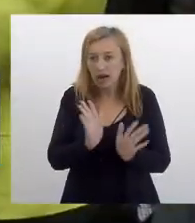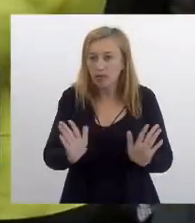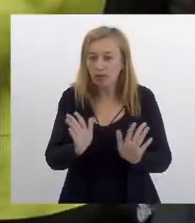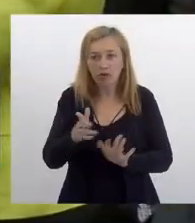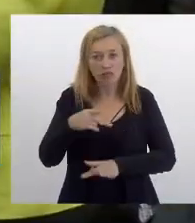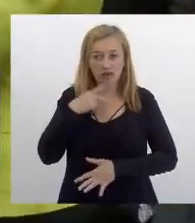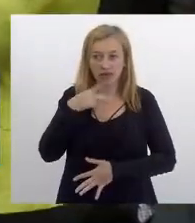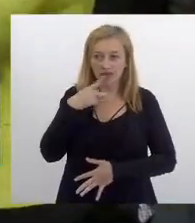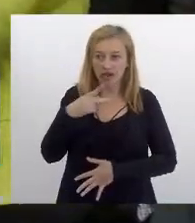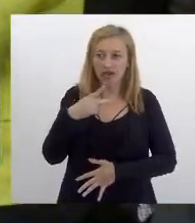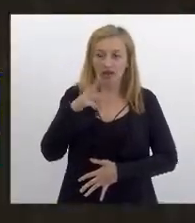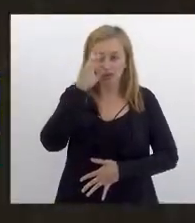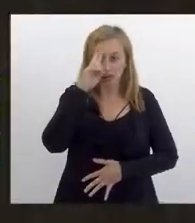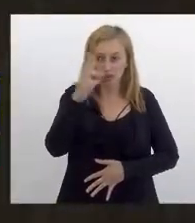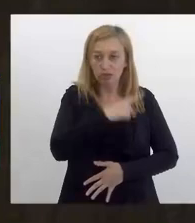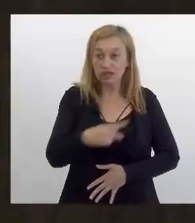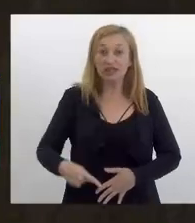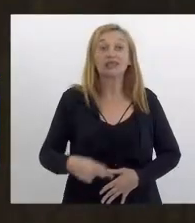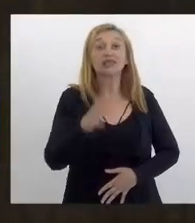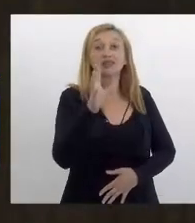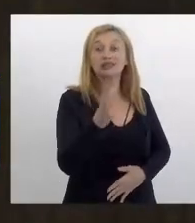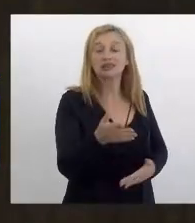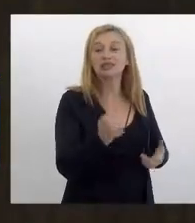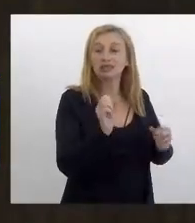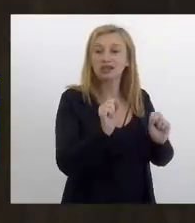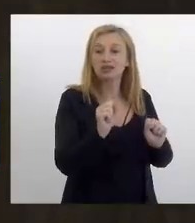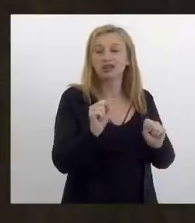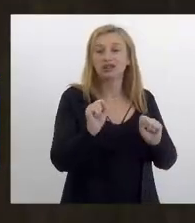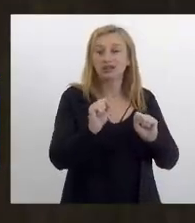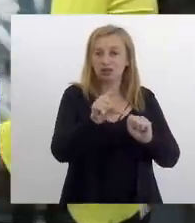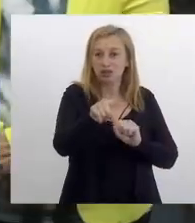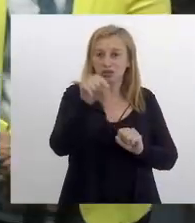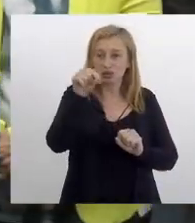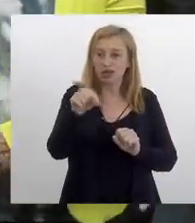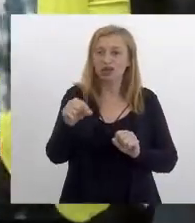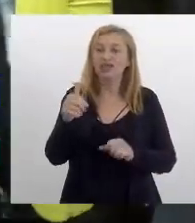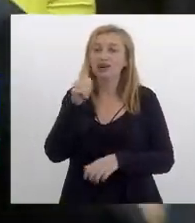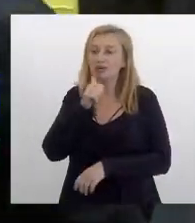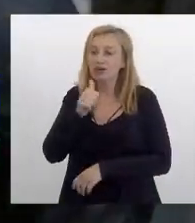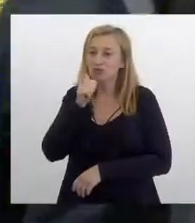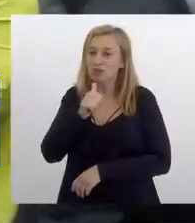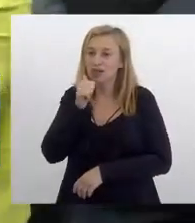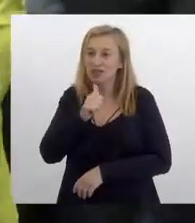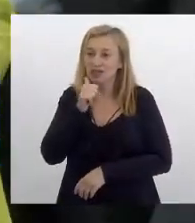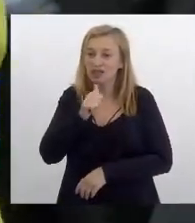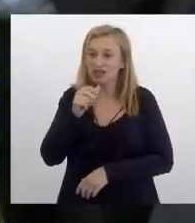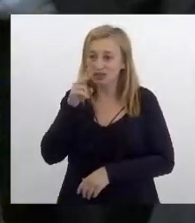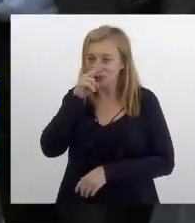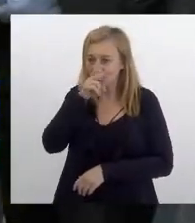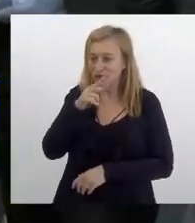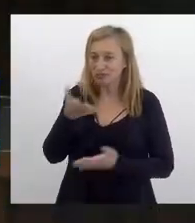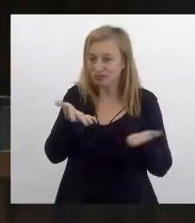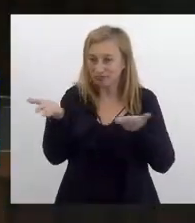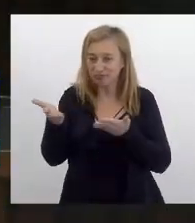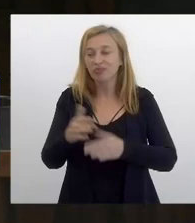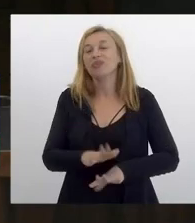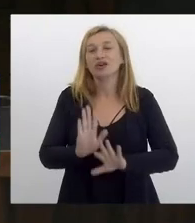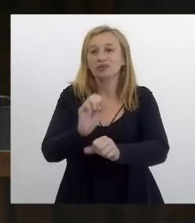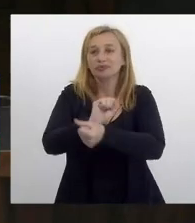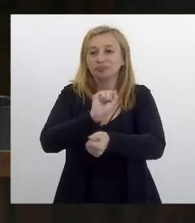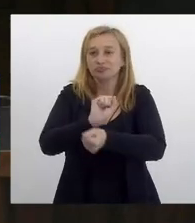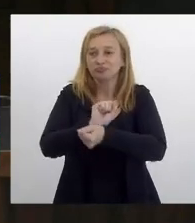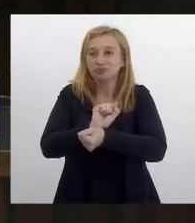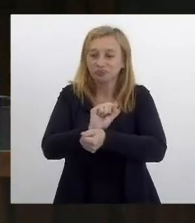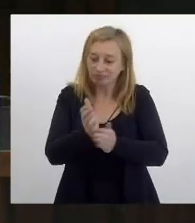presidente é com vossa excelência. E com as meninas superpoderosas. eu queria ouvir, só para a gente